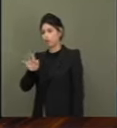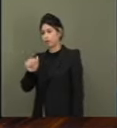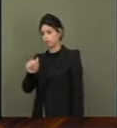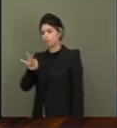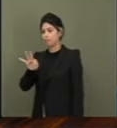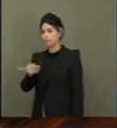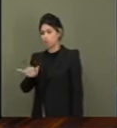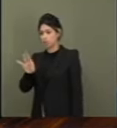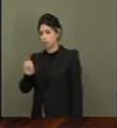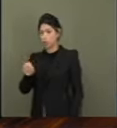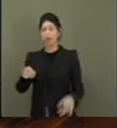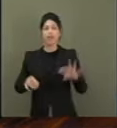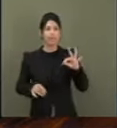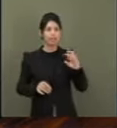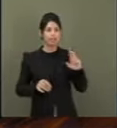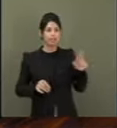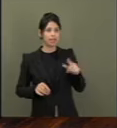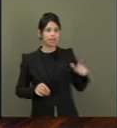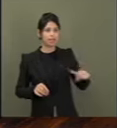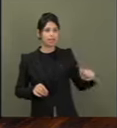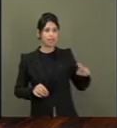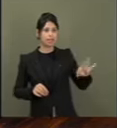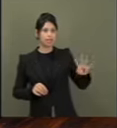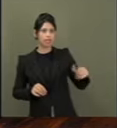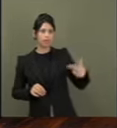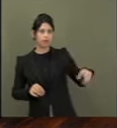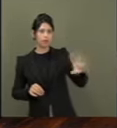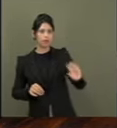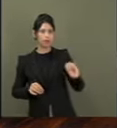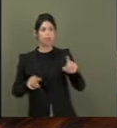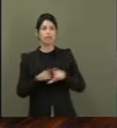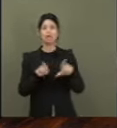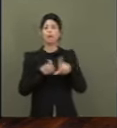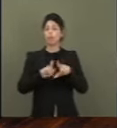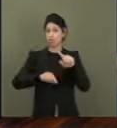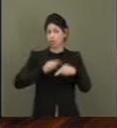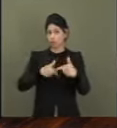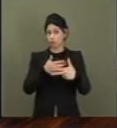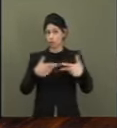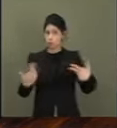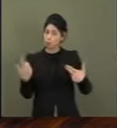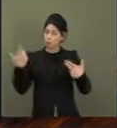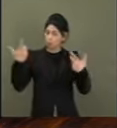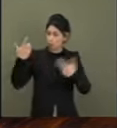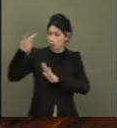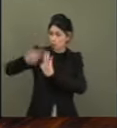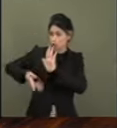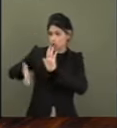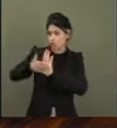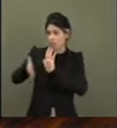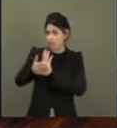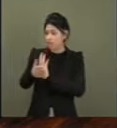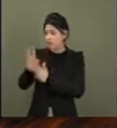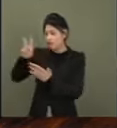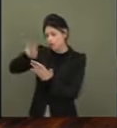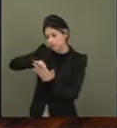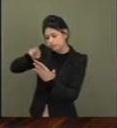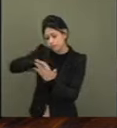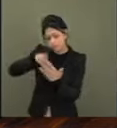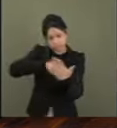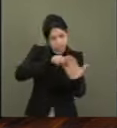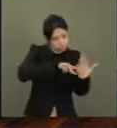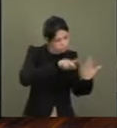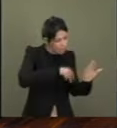comissões dessa Casa, onde o projeto passou por unanimidade. Senadores